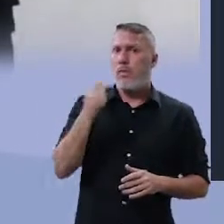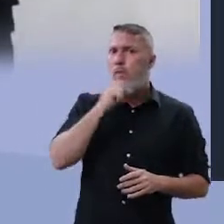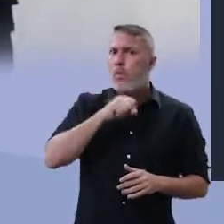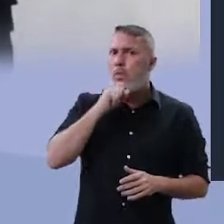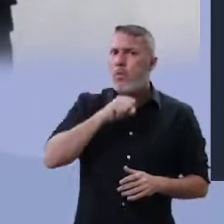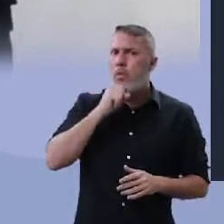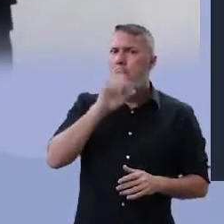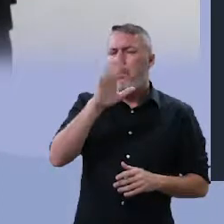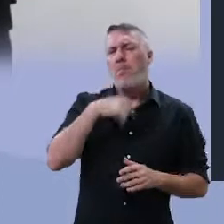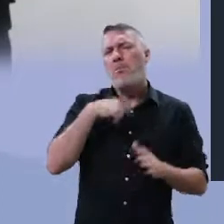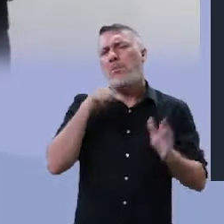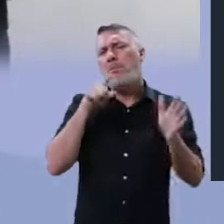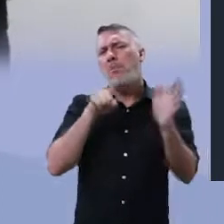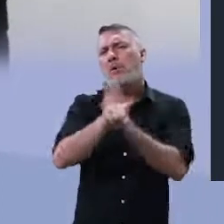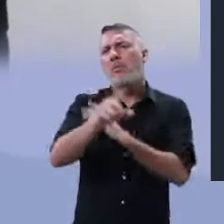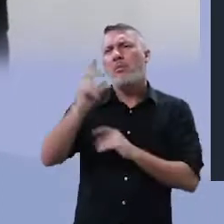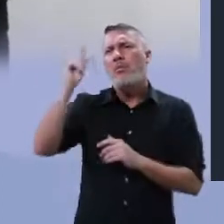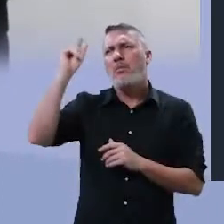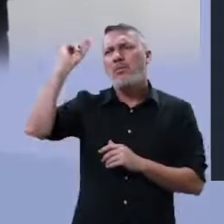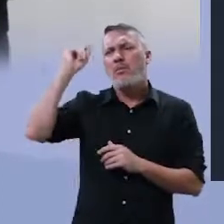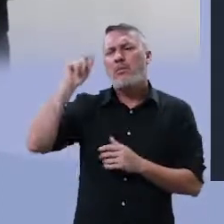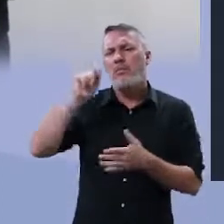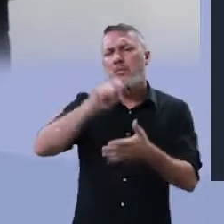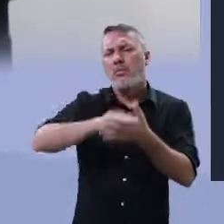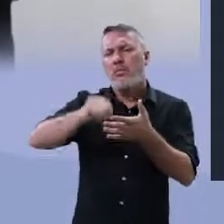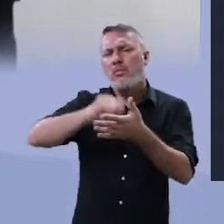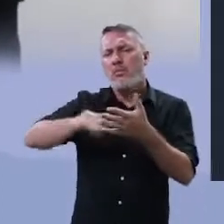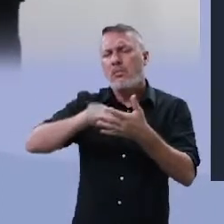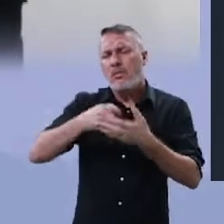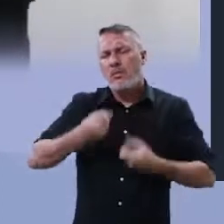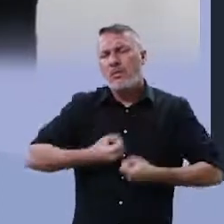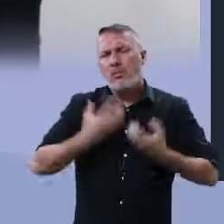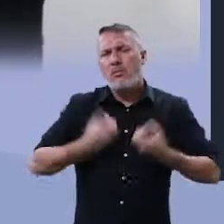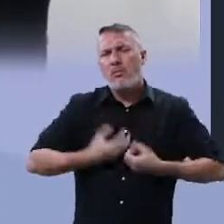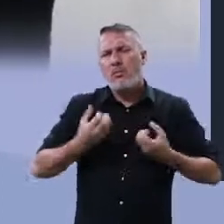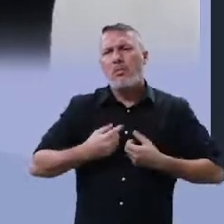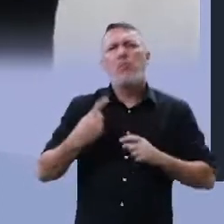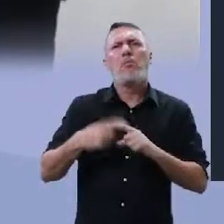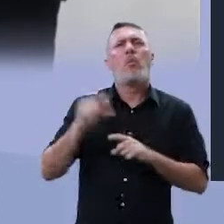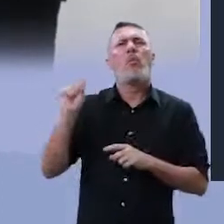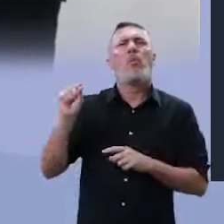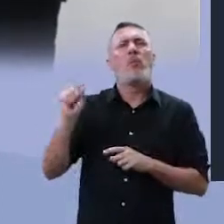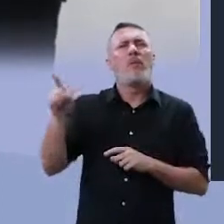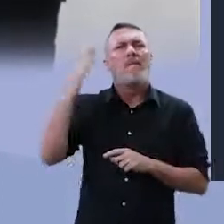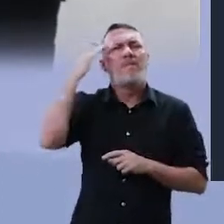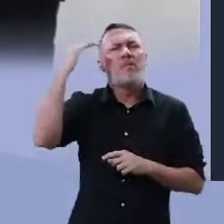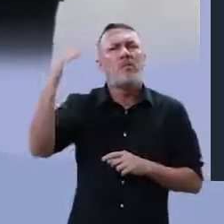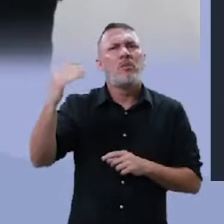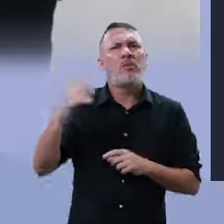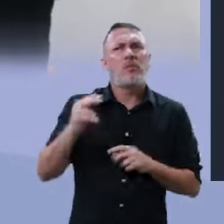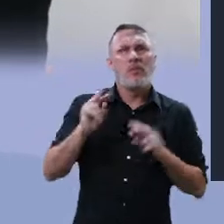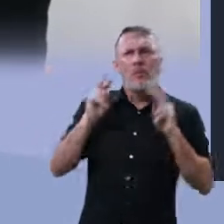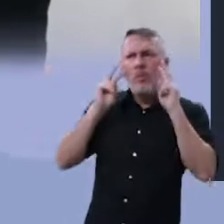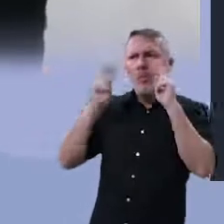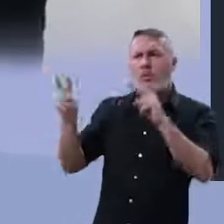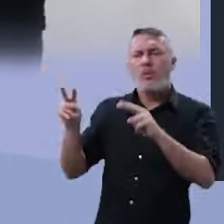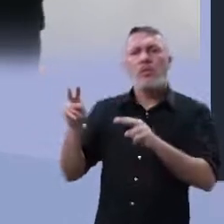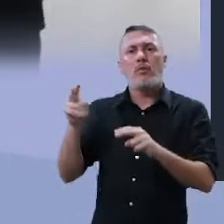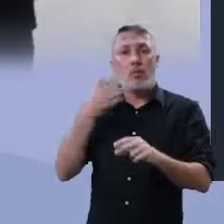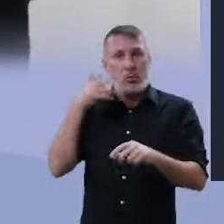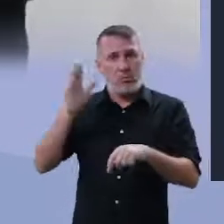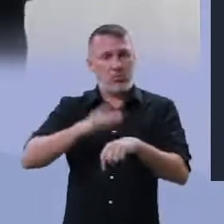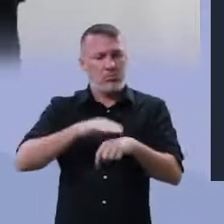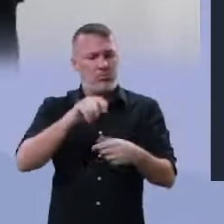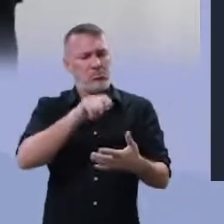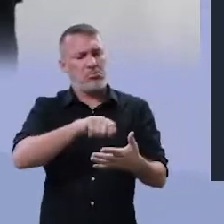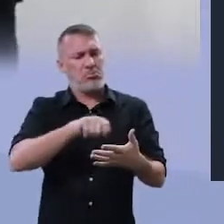pergunto para você, o esse homem viu que chamou tanto a atenção? De modo a que ele